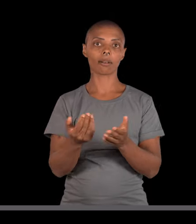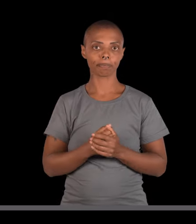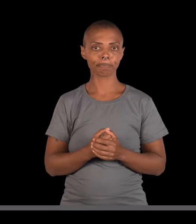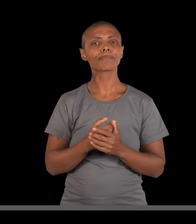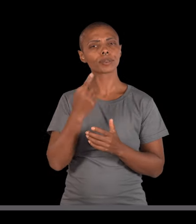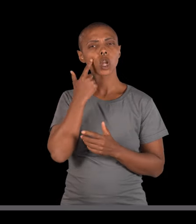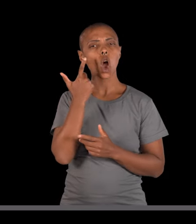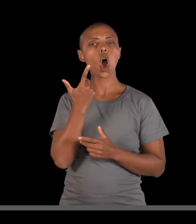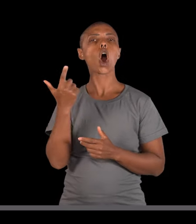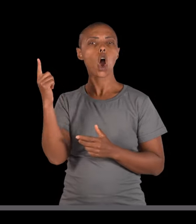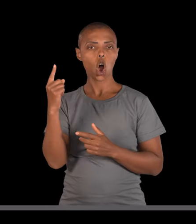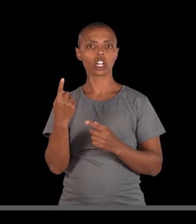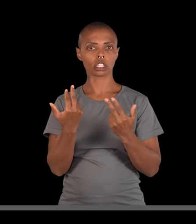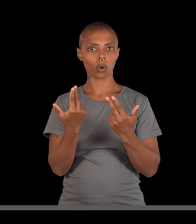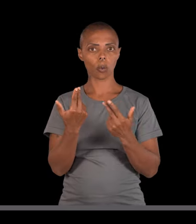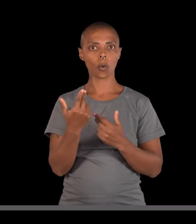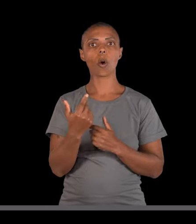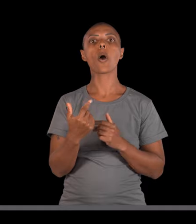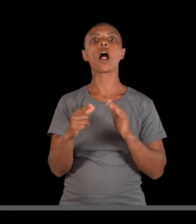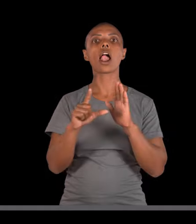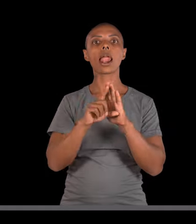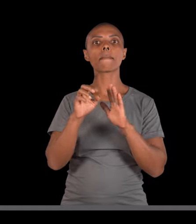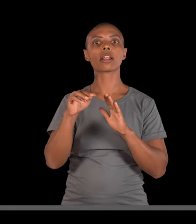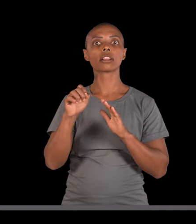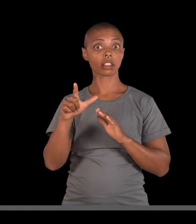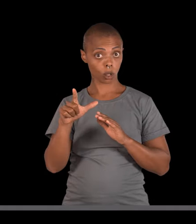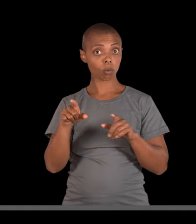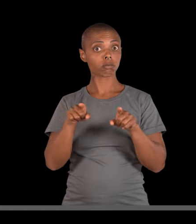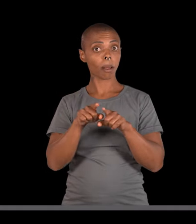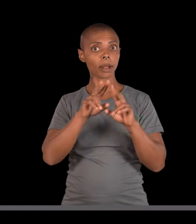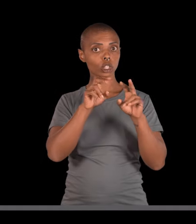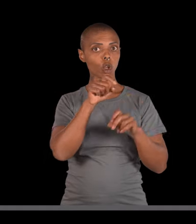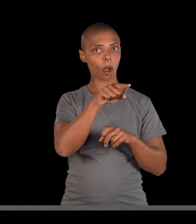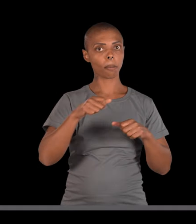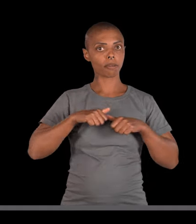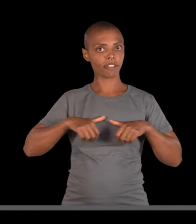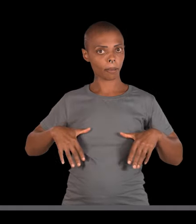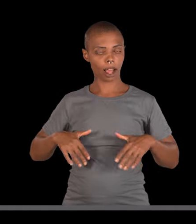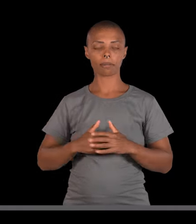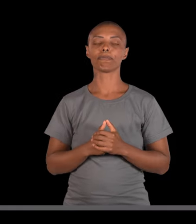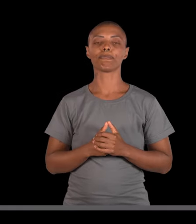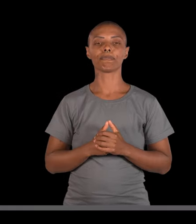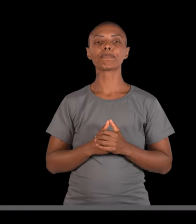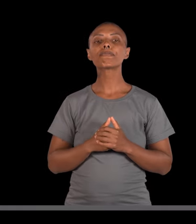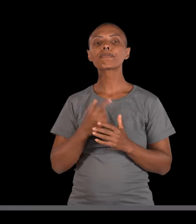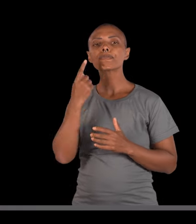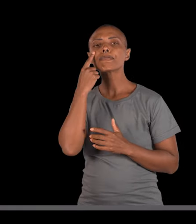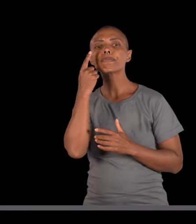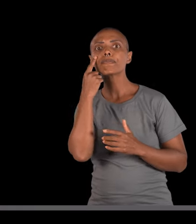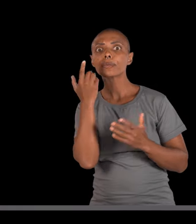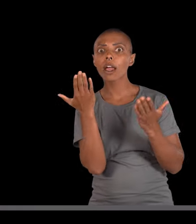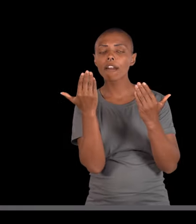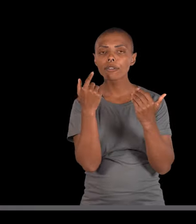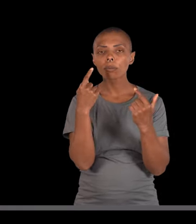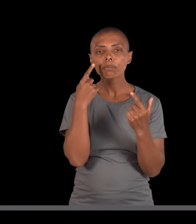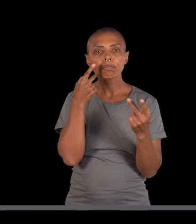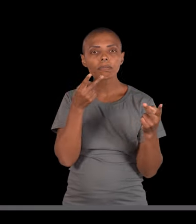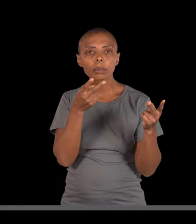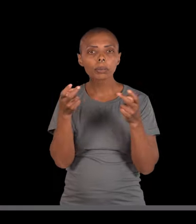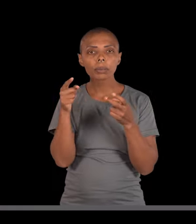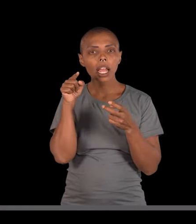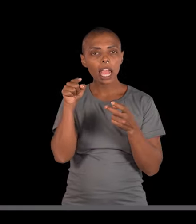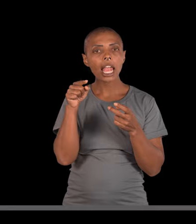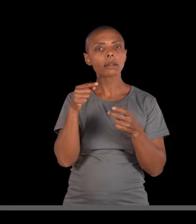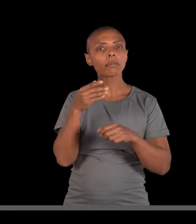gerações seguintes. Vamos ver uma outra situação de primeira lei envolvendo também fibrose cística? Vem colher! Bora agora analisar essa situação